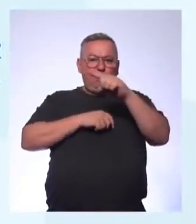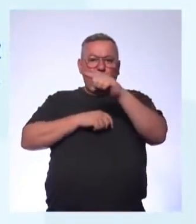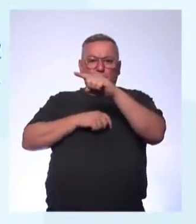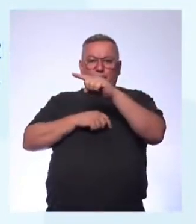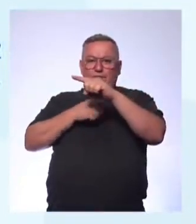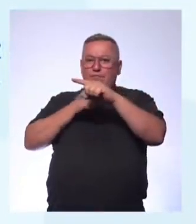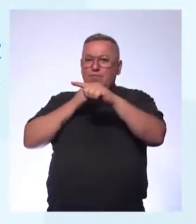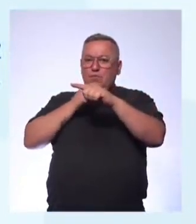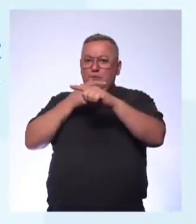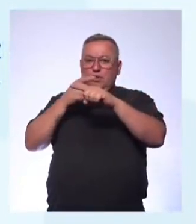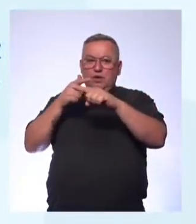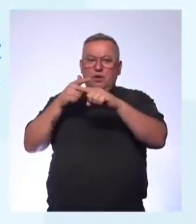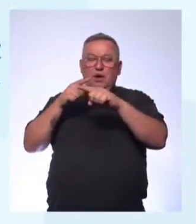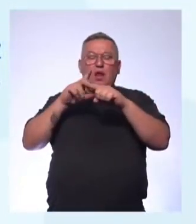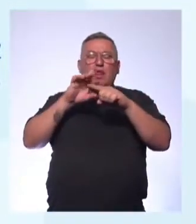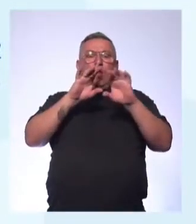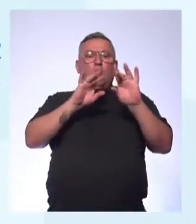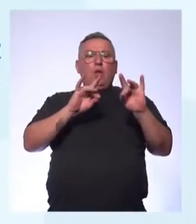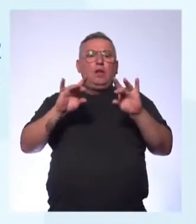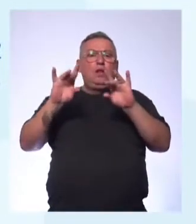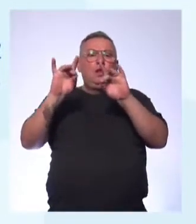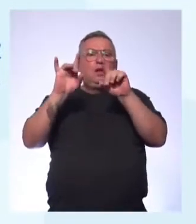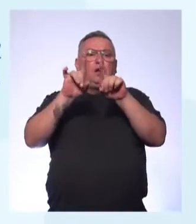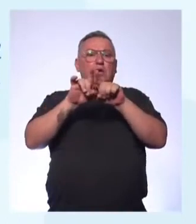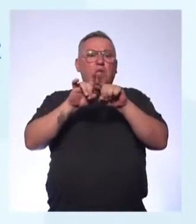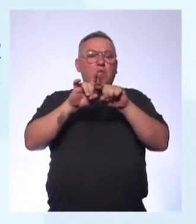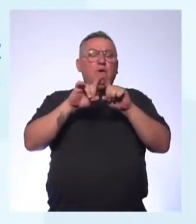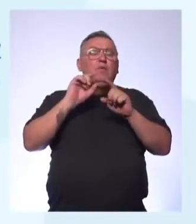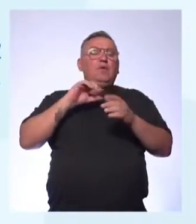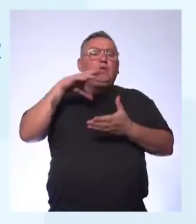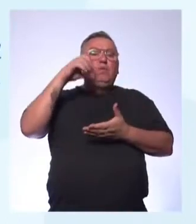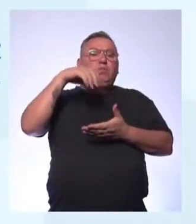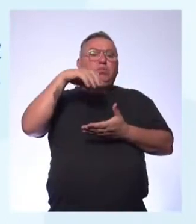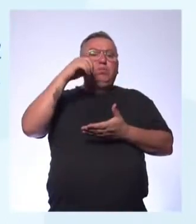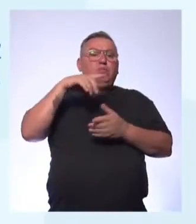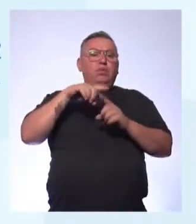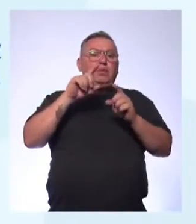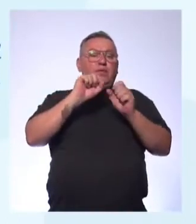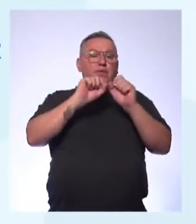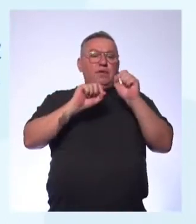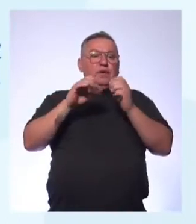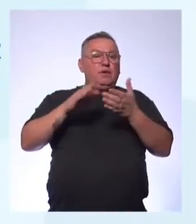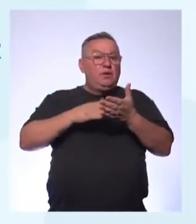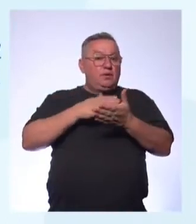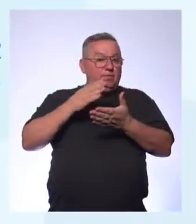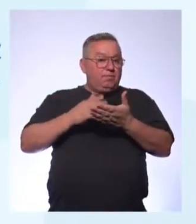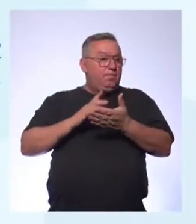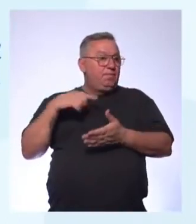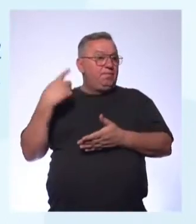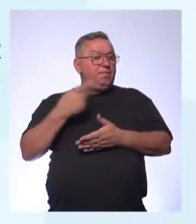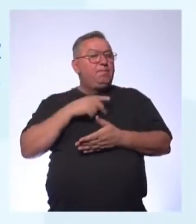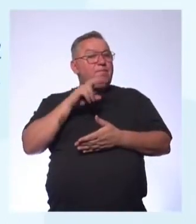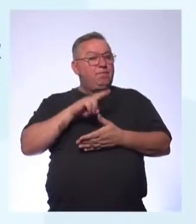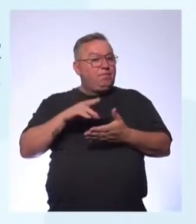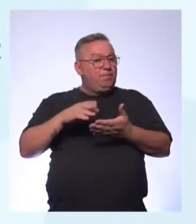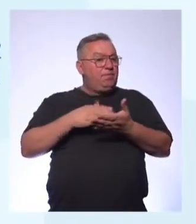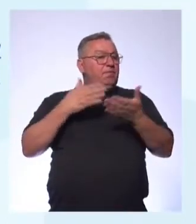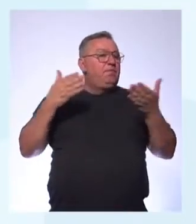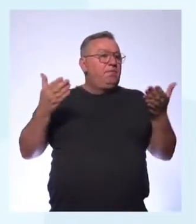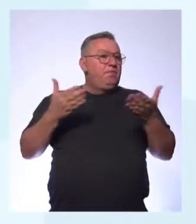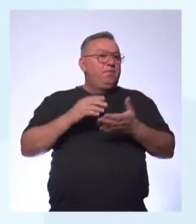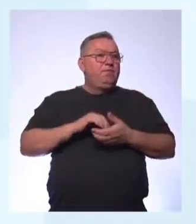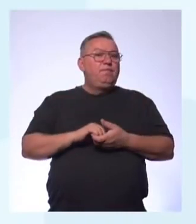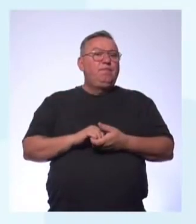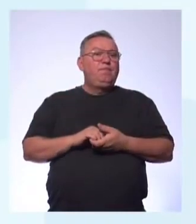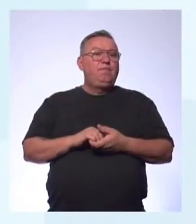na escola Aí está o link e o QR Code Para quem ainda não tem o caderno Nós vamos usar o caderno hoje Pode